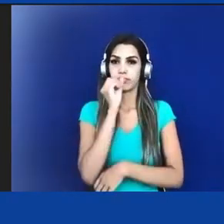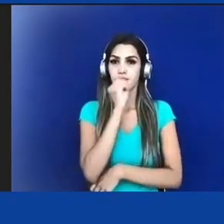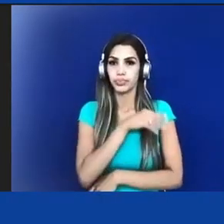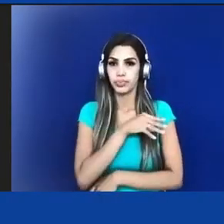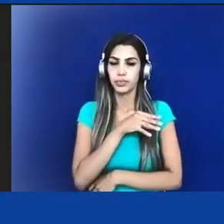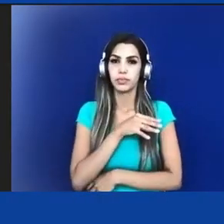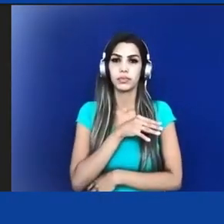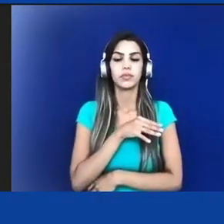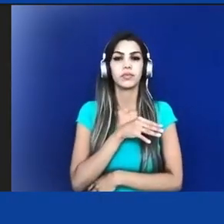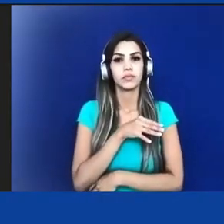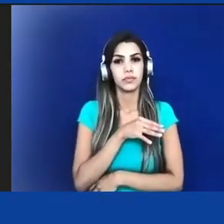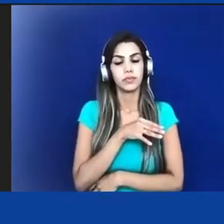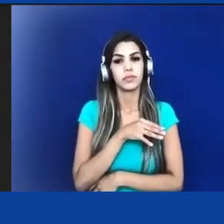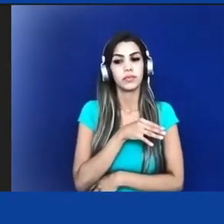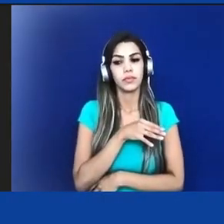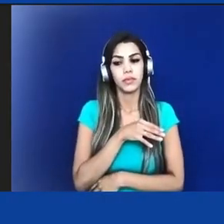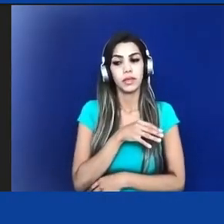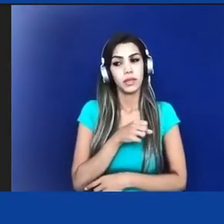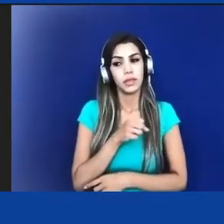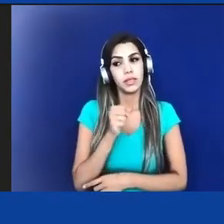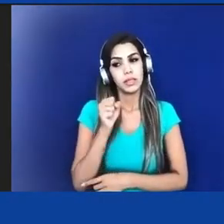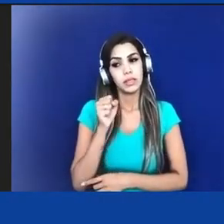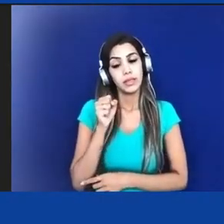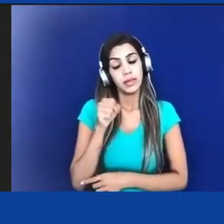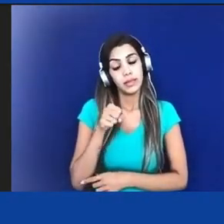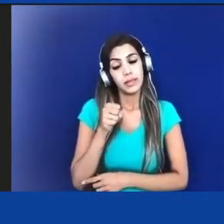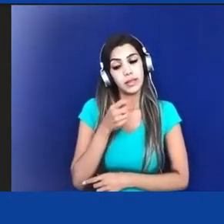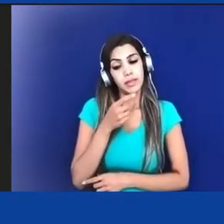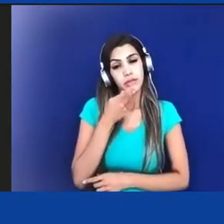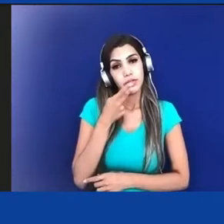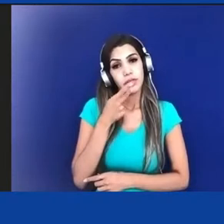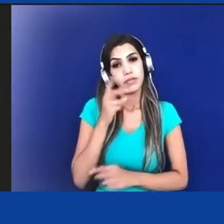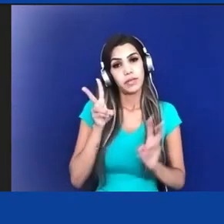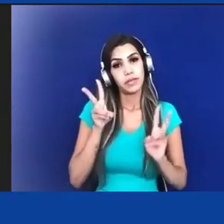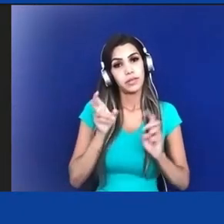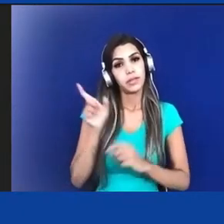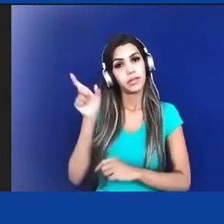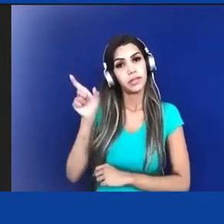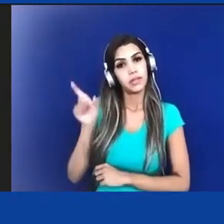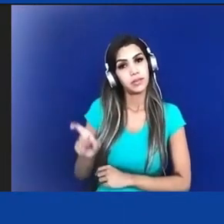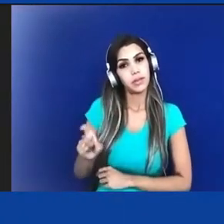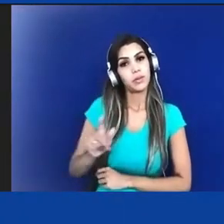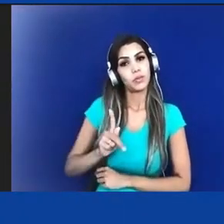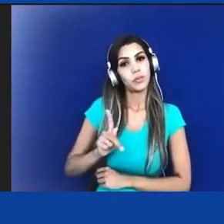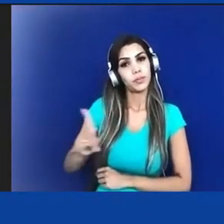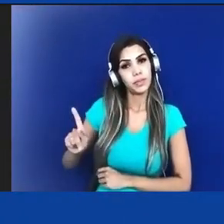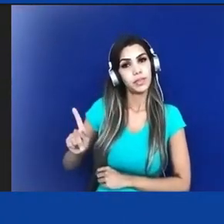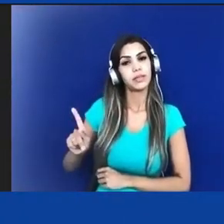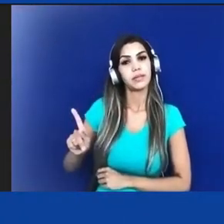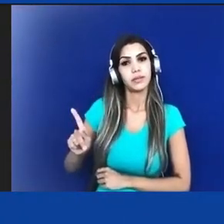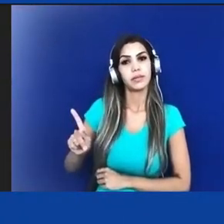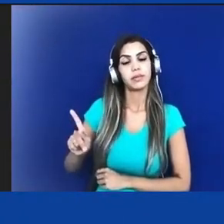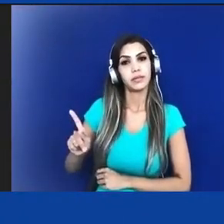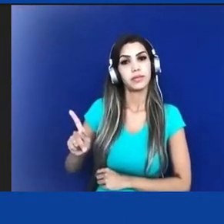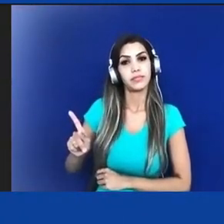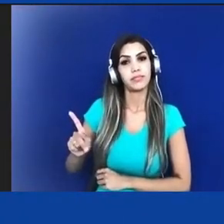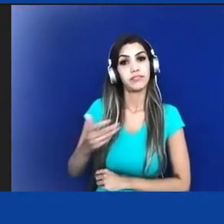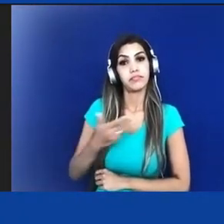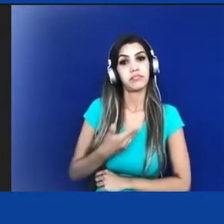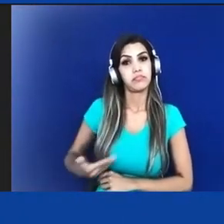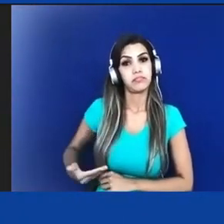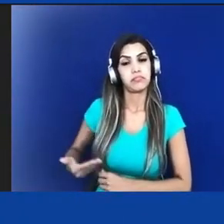estamos falando do presidente da República, do Estado, dos mecanismos de governo, das